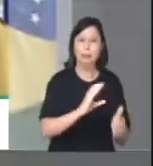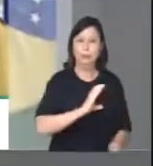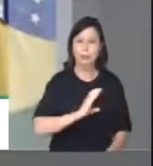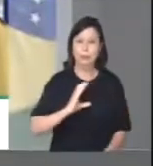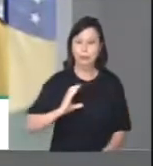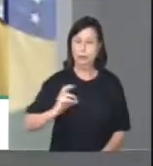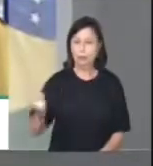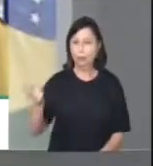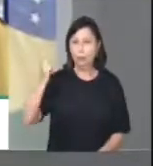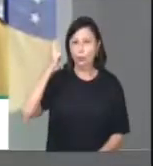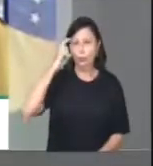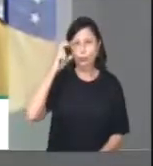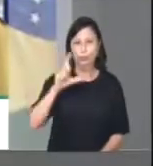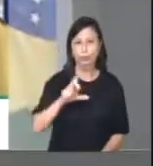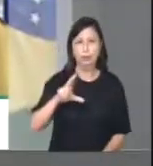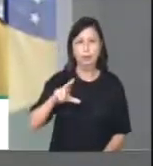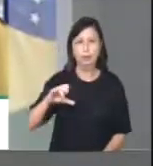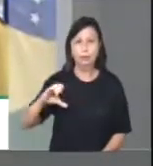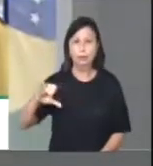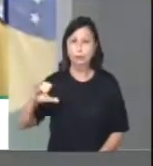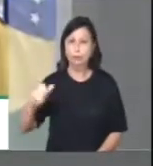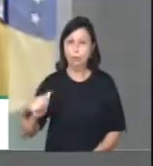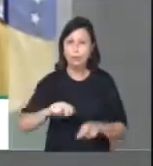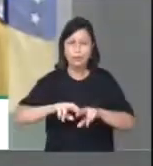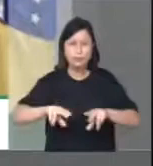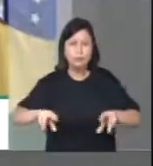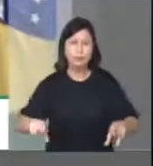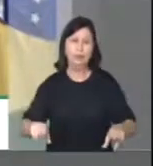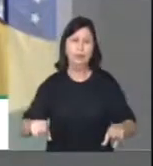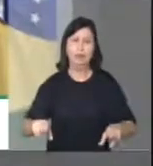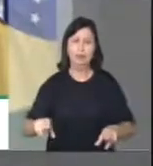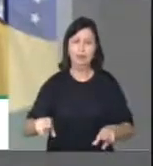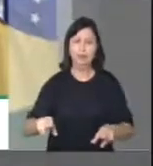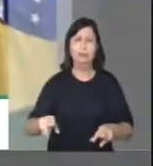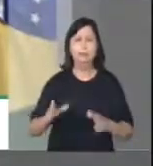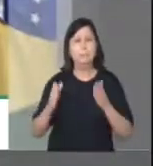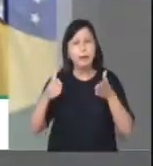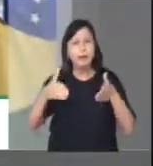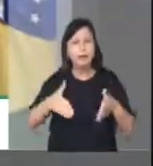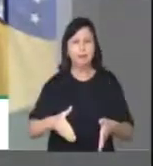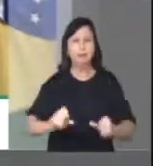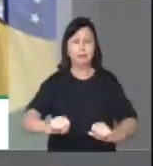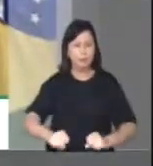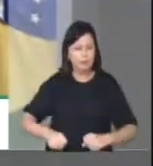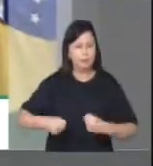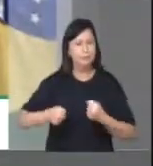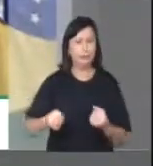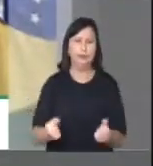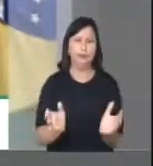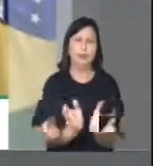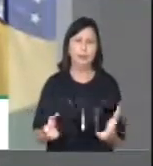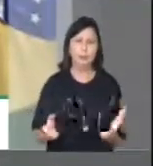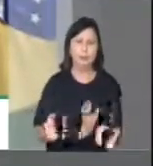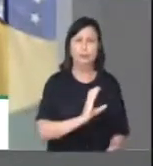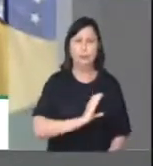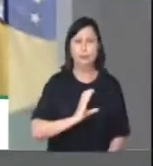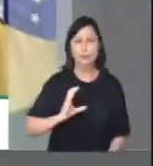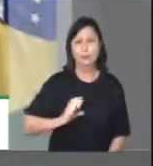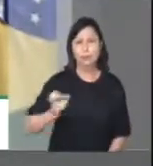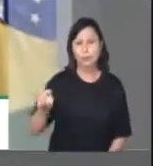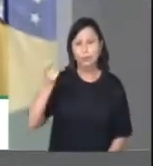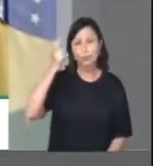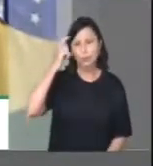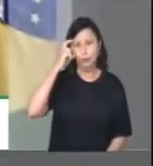todos envolvidos dentro da nossa comissão, que trabalharam intensamente, especialmente esse ano, pela cultura